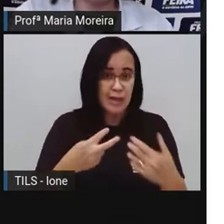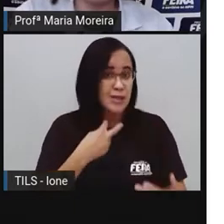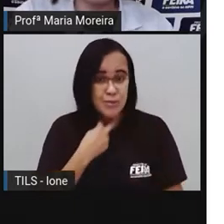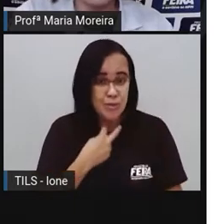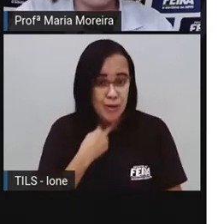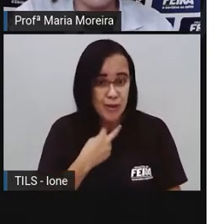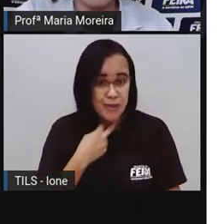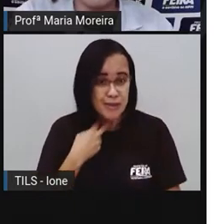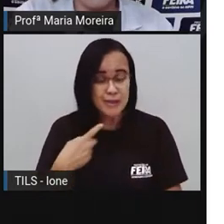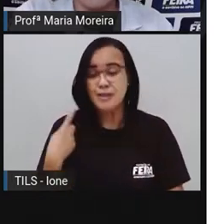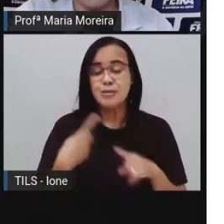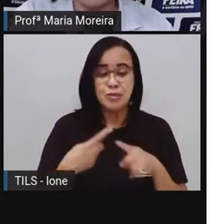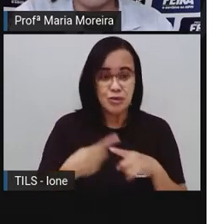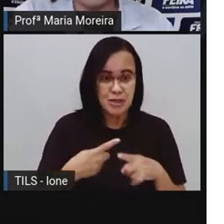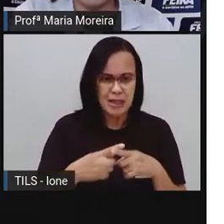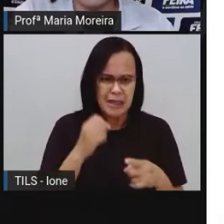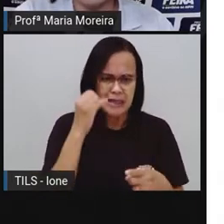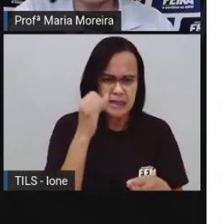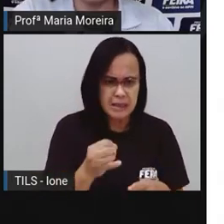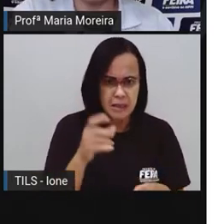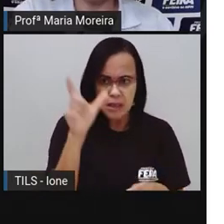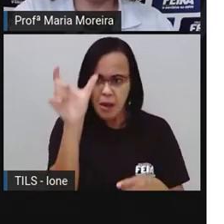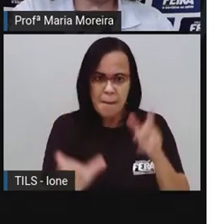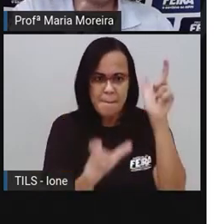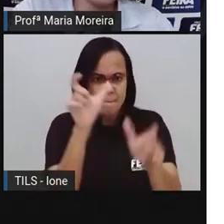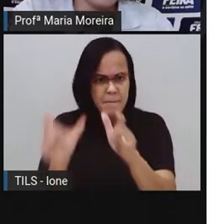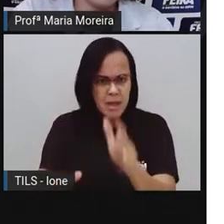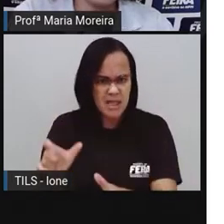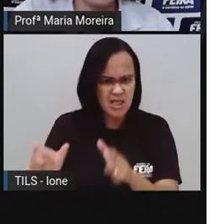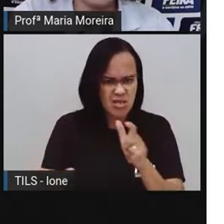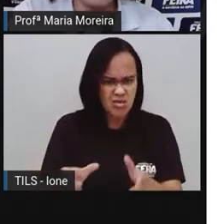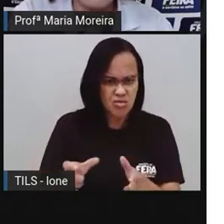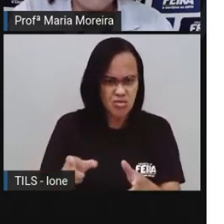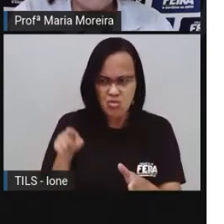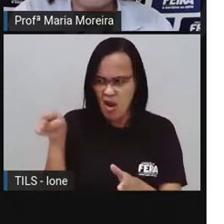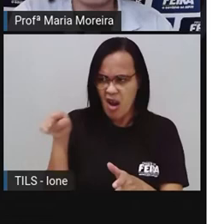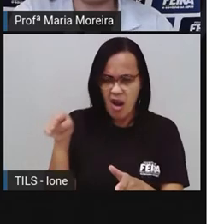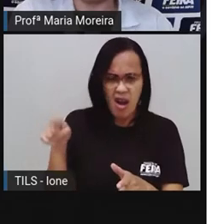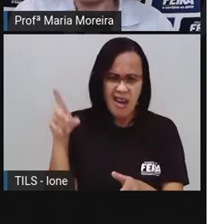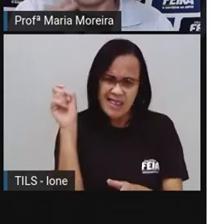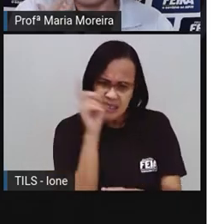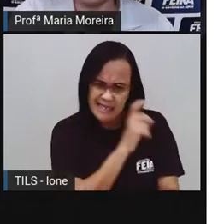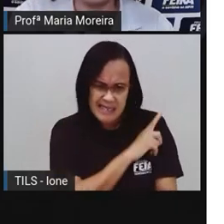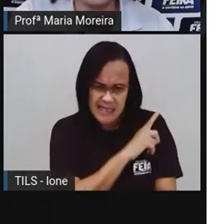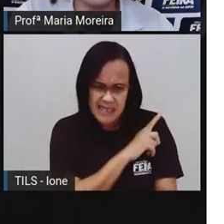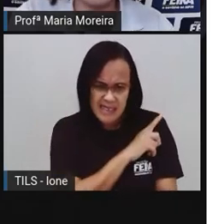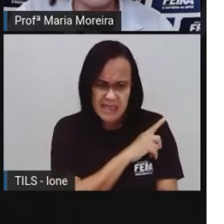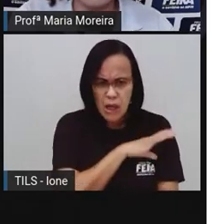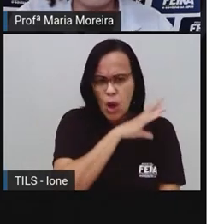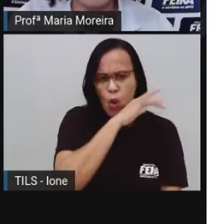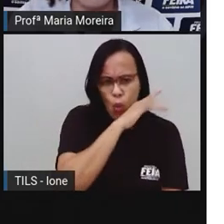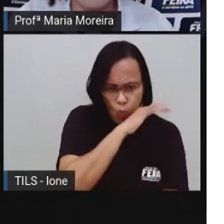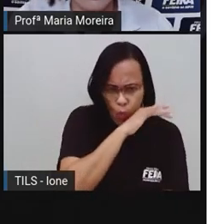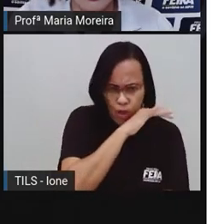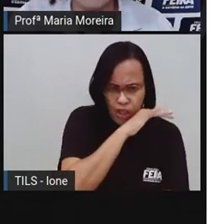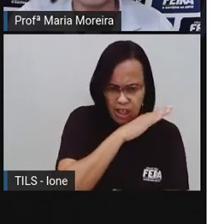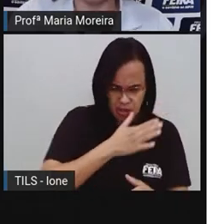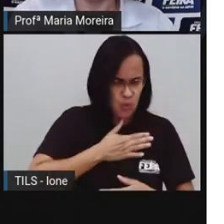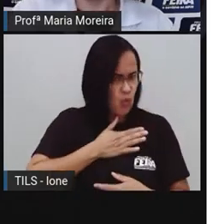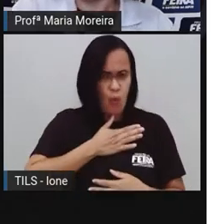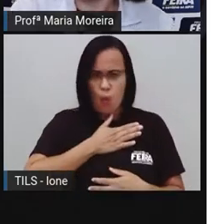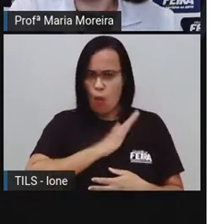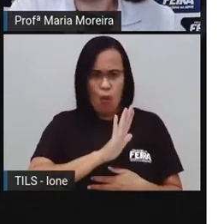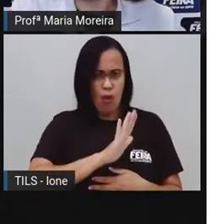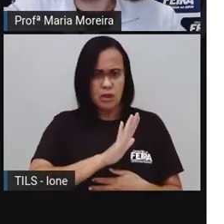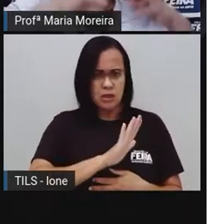afetando o bem-estar daquela pessoa, né? E está deixando aquela pessoa em uma situação desconfortável,